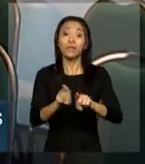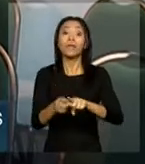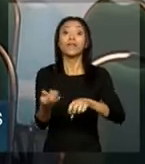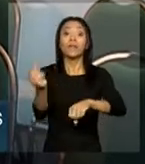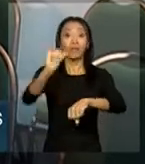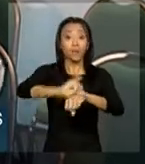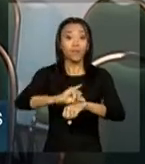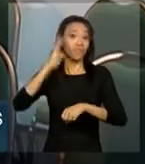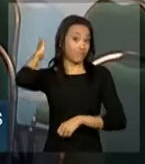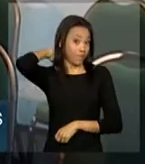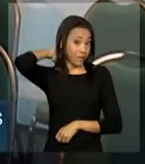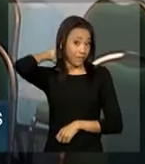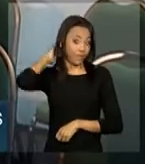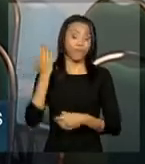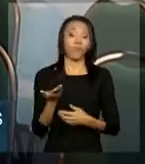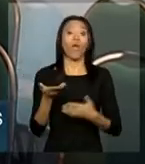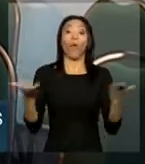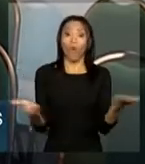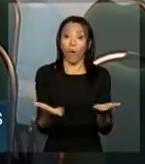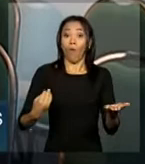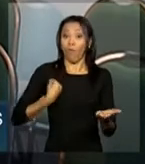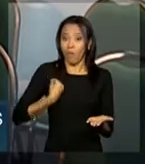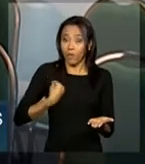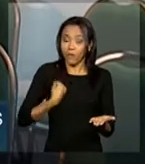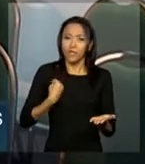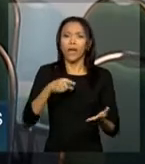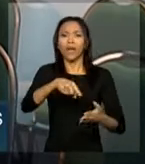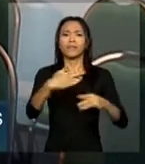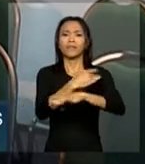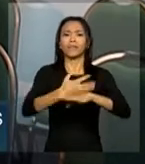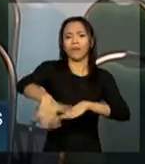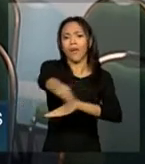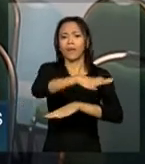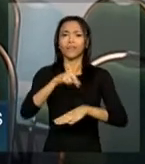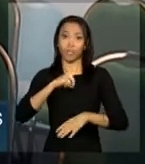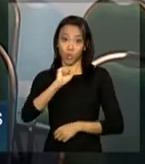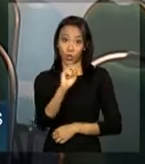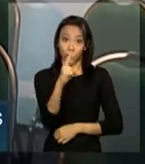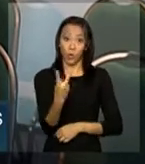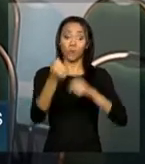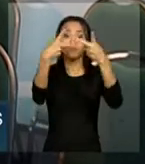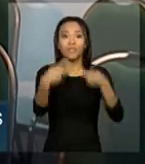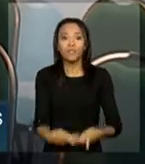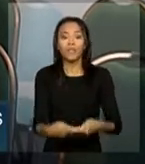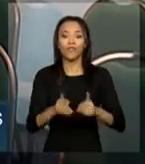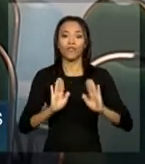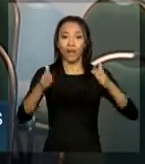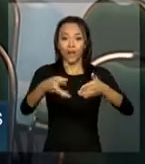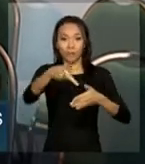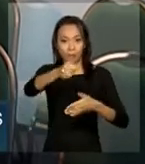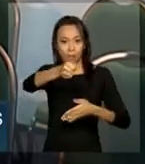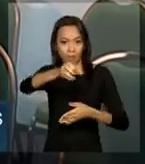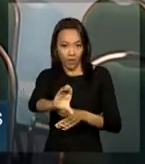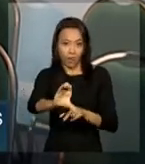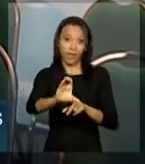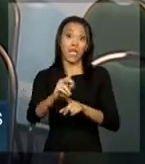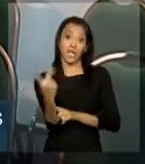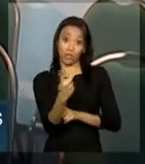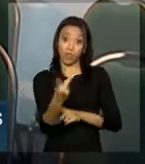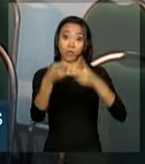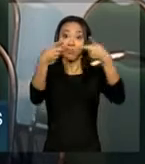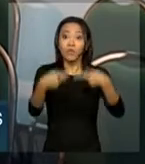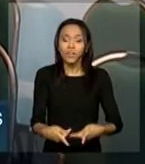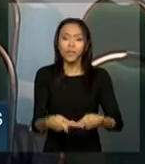de Belém. Atualmente, a cidade de Belém conta com dois projetos do PAC Mobilidade Urbana. Esses dois